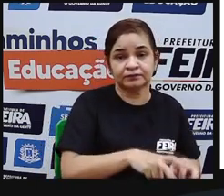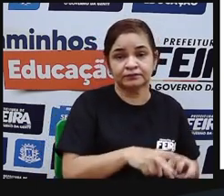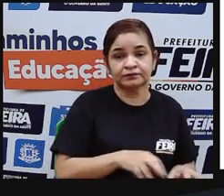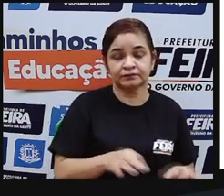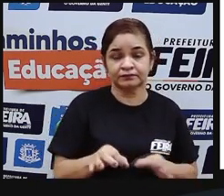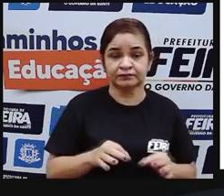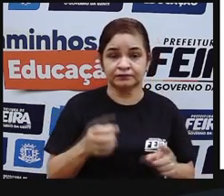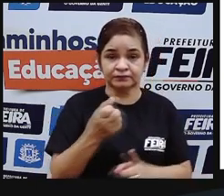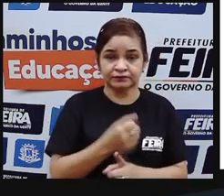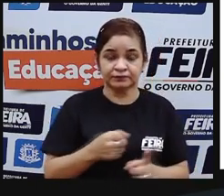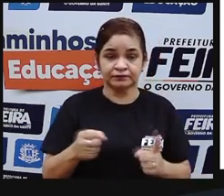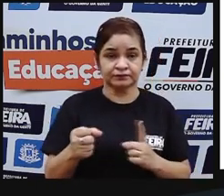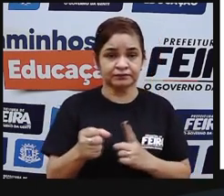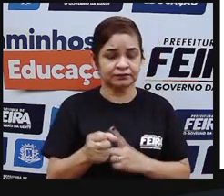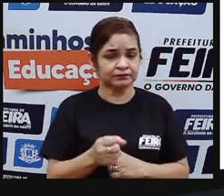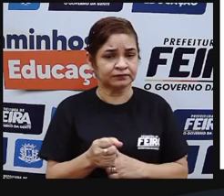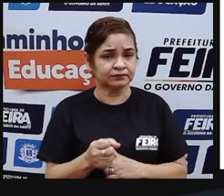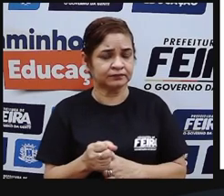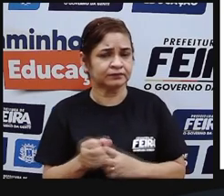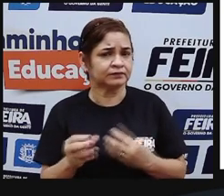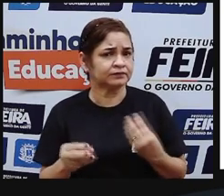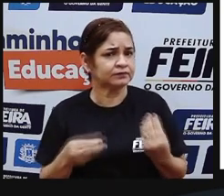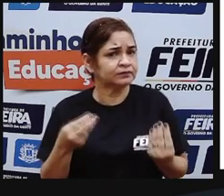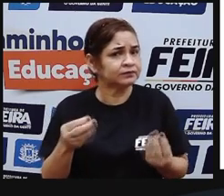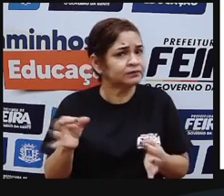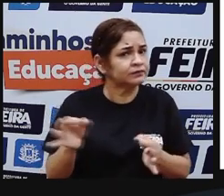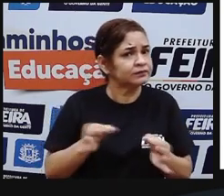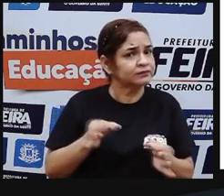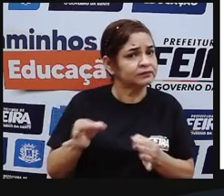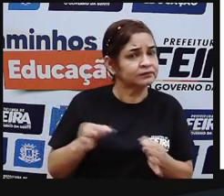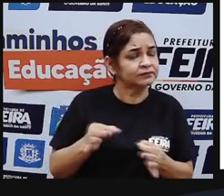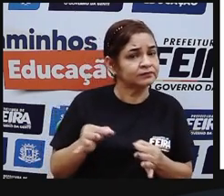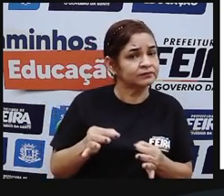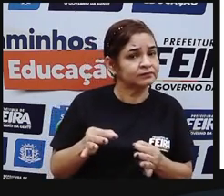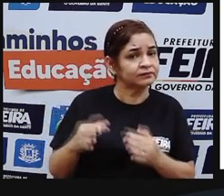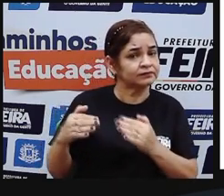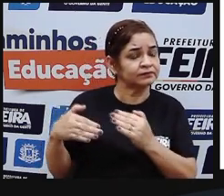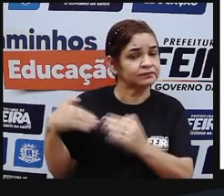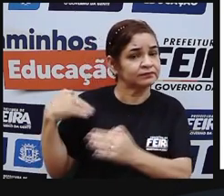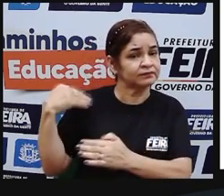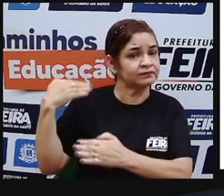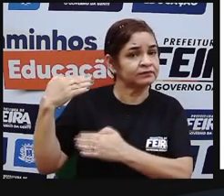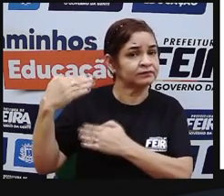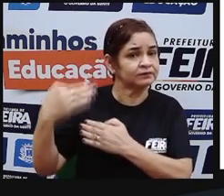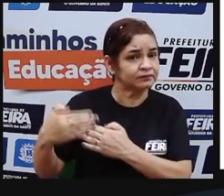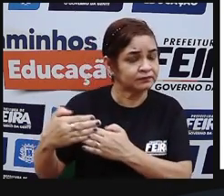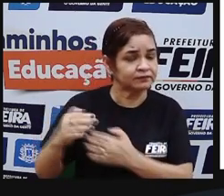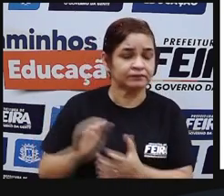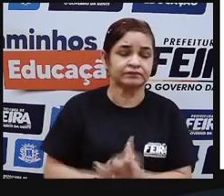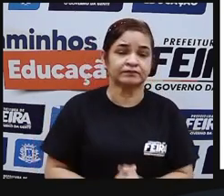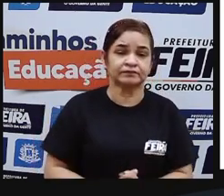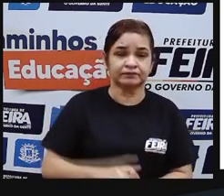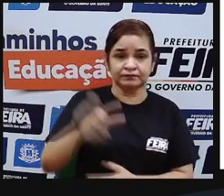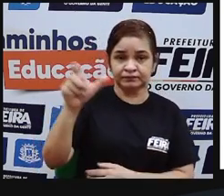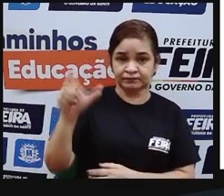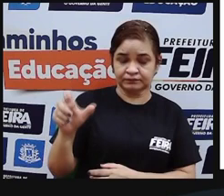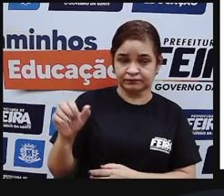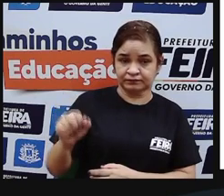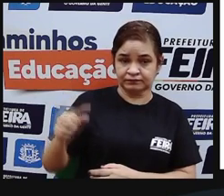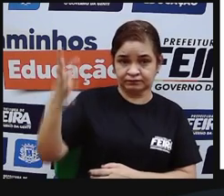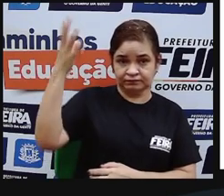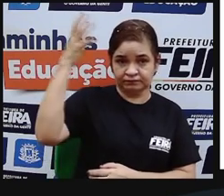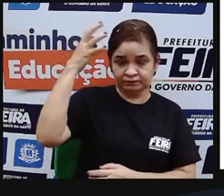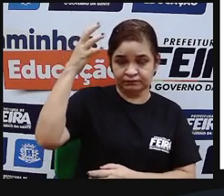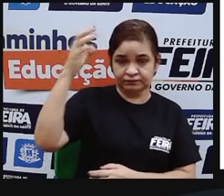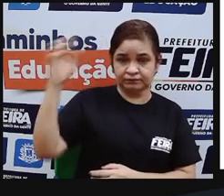sociedade hierarquizada organizada em estamentos ou seja tinha o imperador os